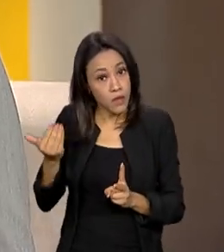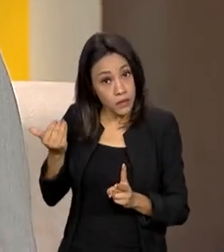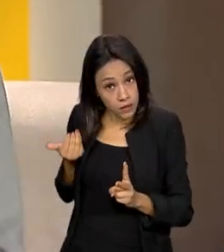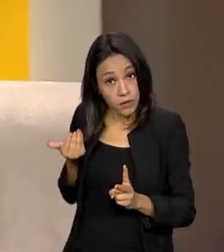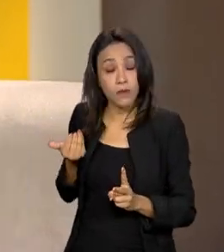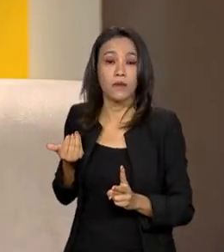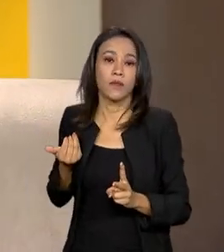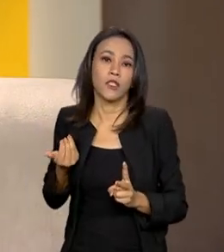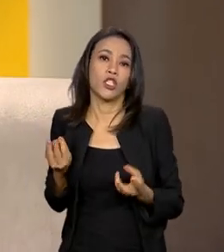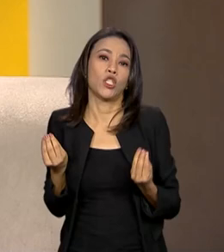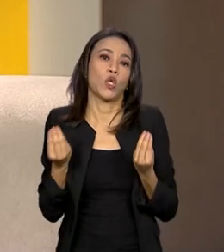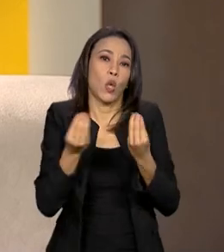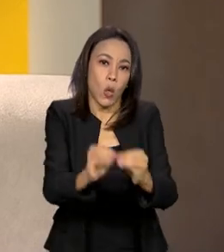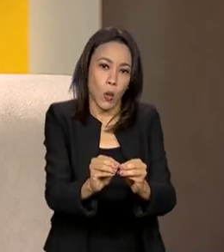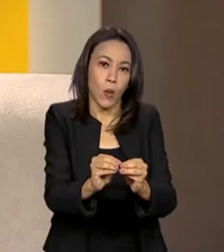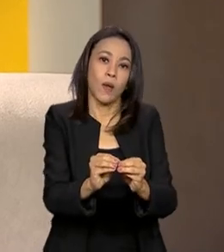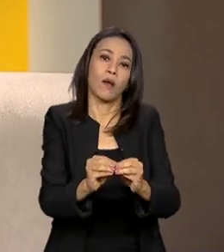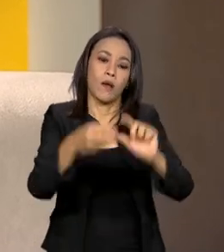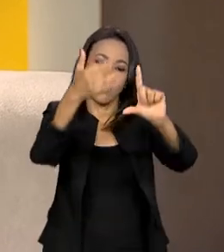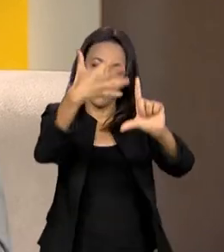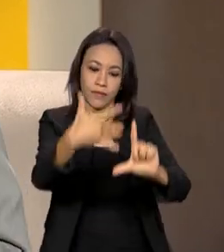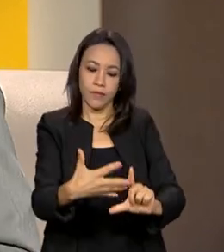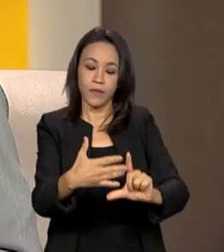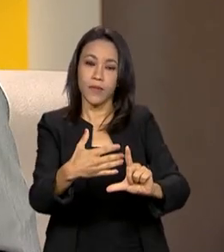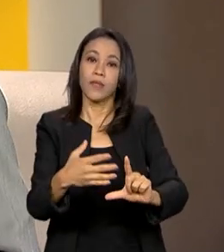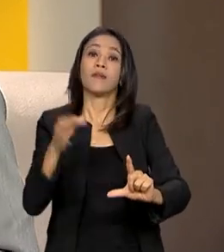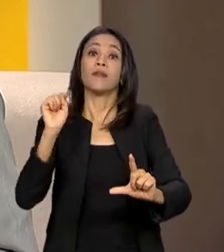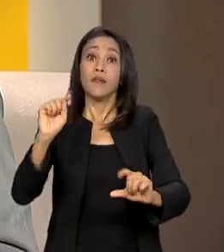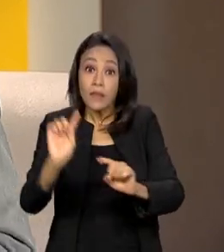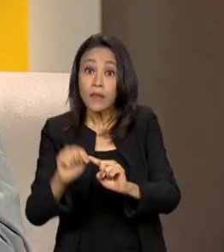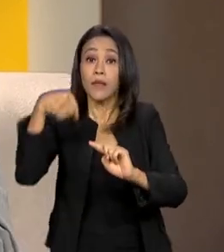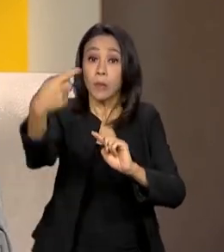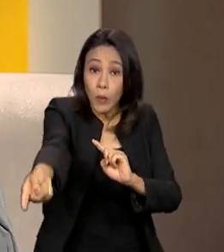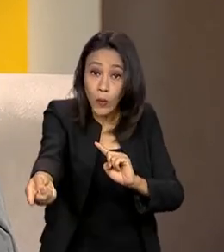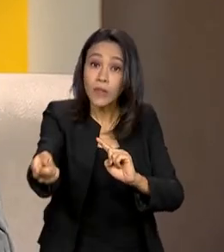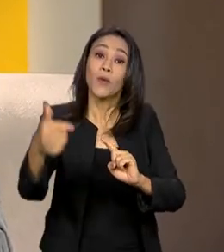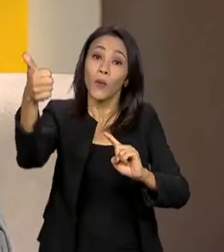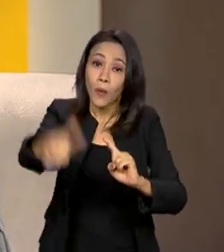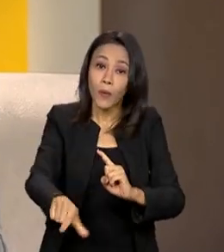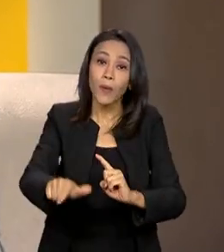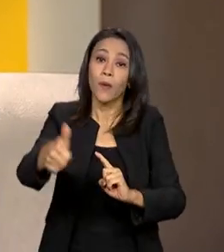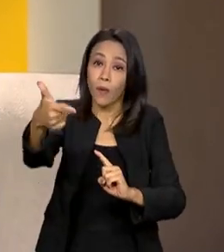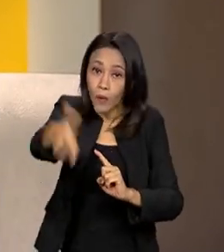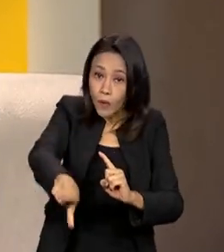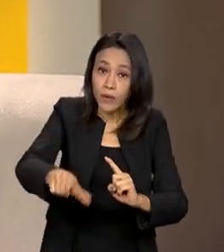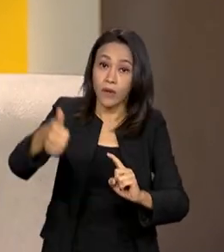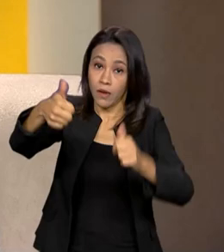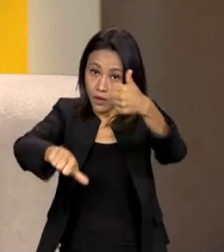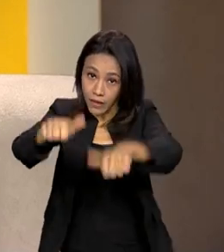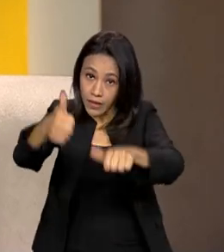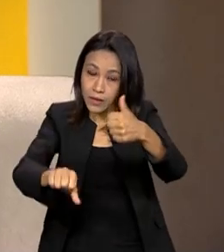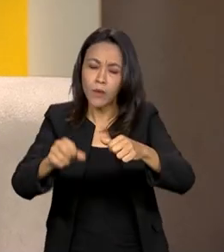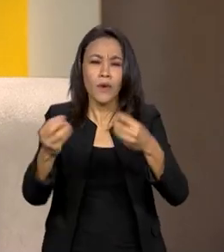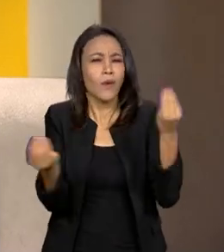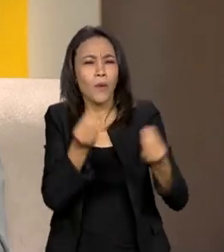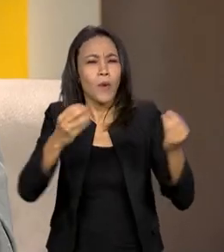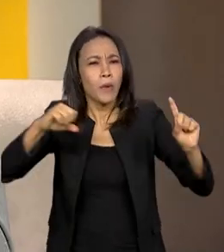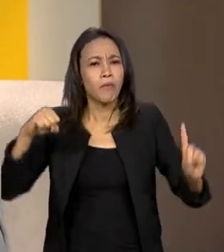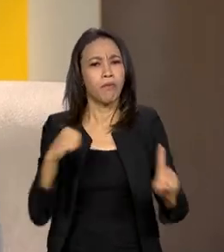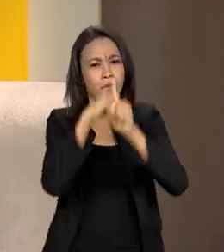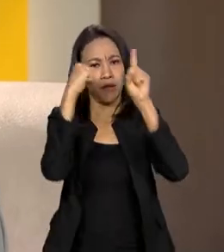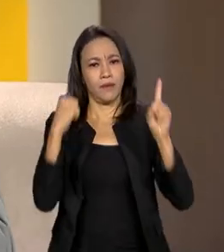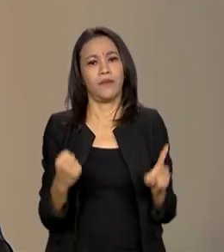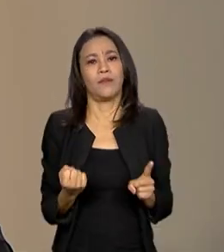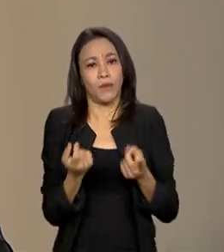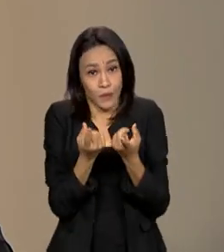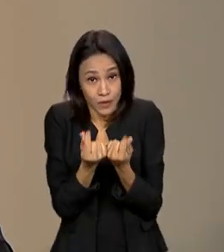da digitalização e depois da digitalização, como isso ficou, e consegue auferir, então, qual é o impacto econômico dessa transformação digital. E